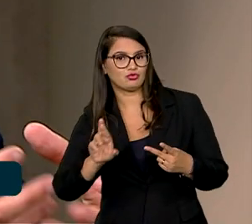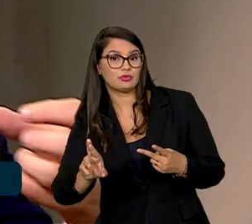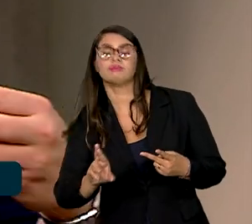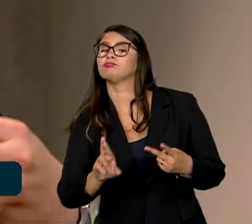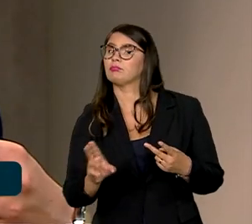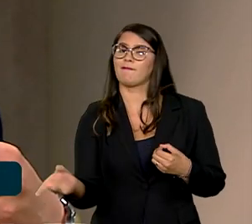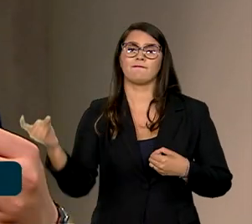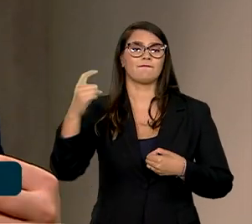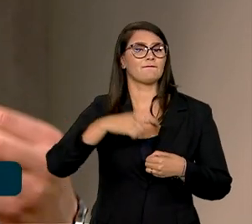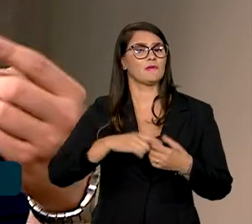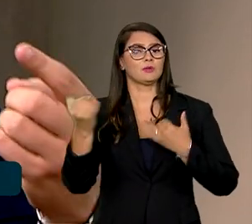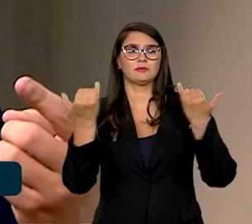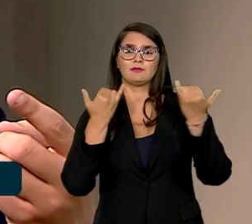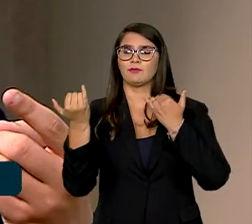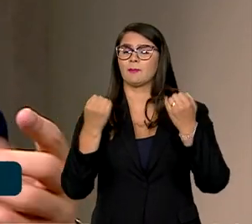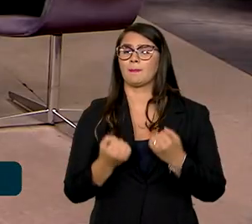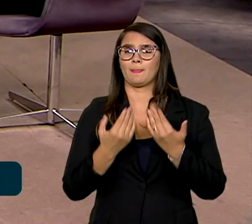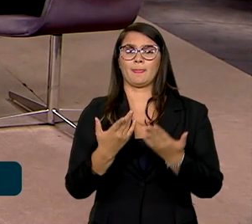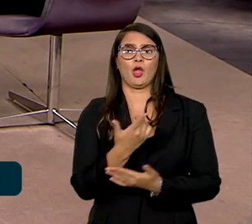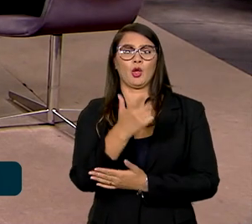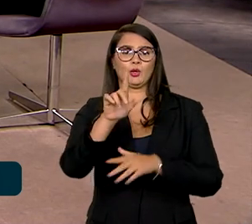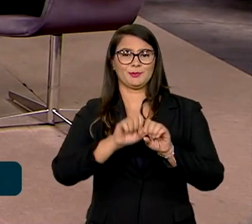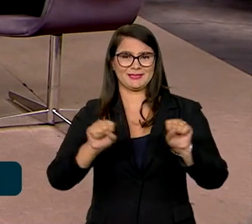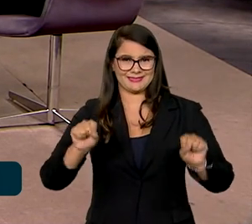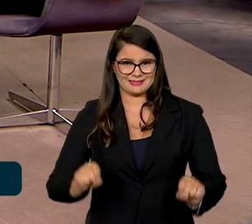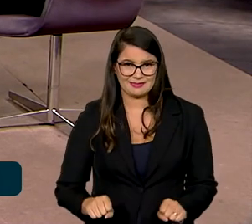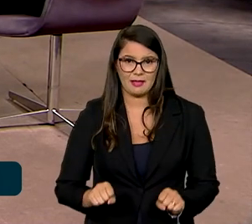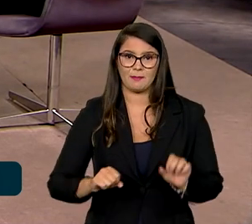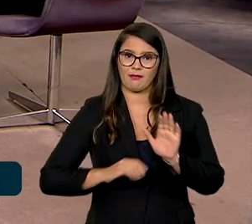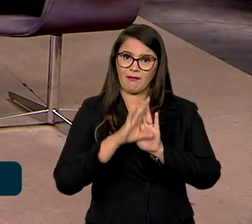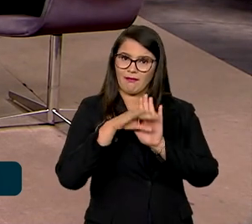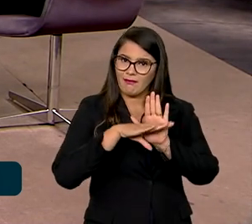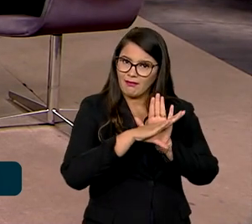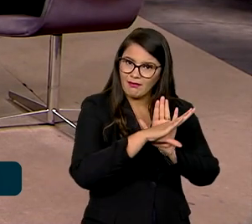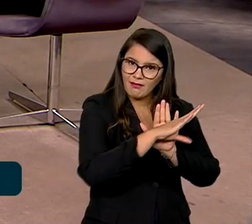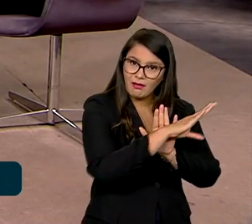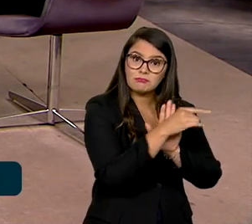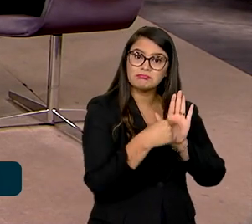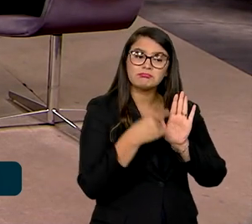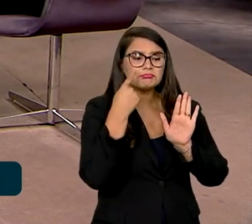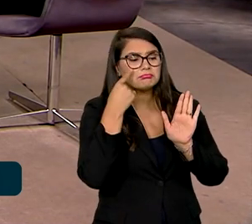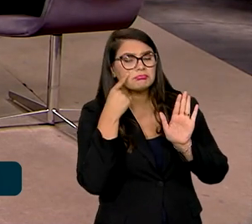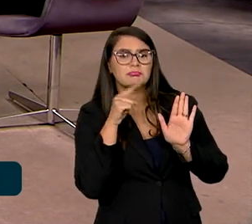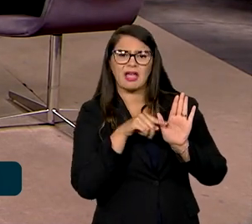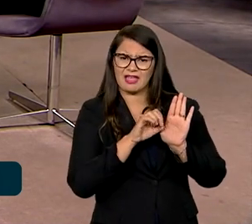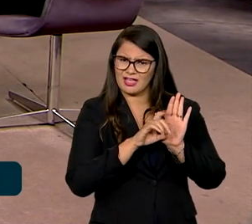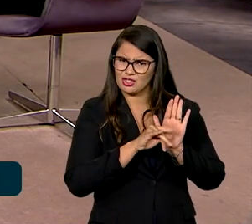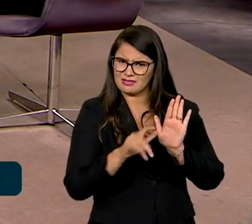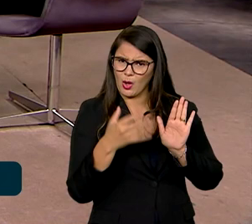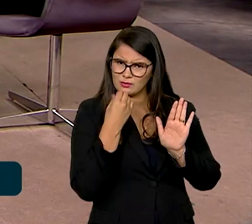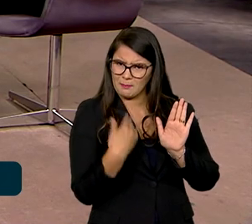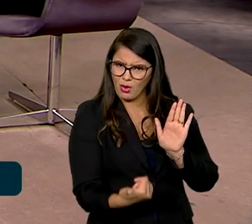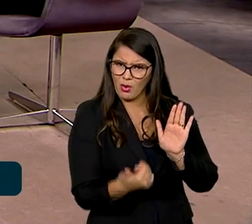retornam em dados que alimentam um outro sistema, que o sistema de indicadores. A gente consegue ver se aquele edital está dando certo,